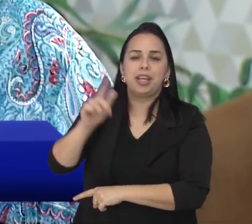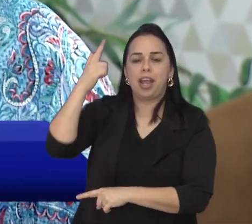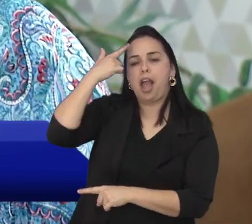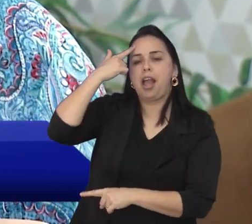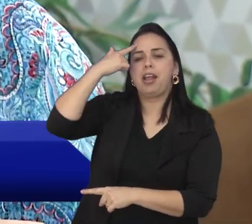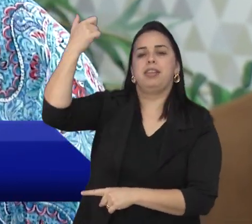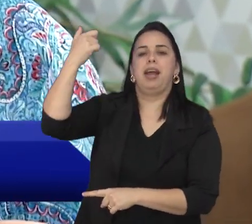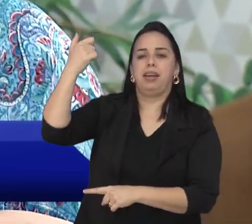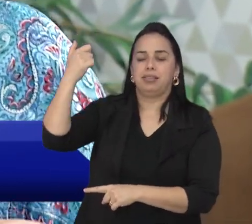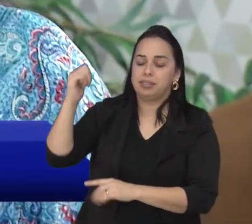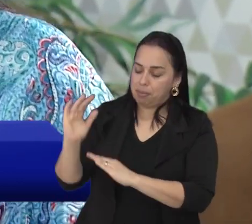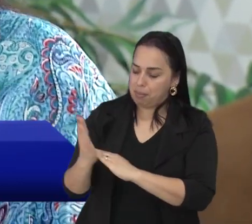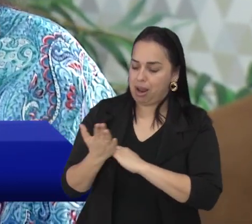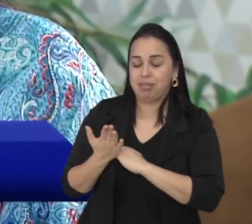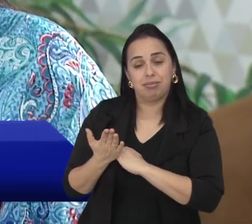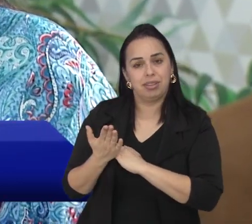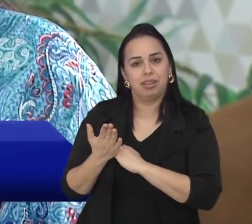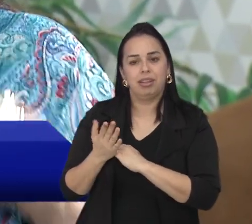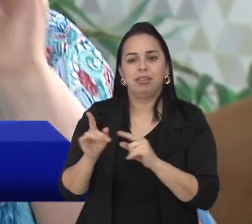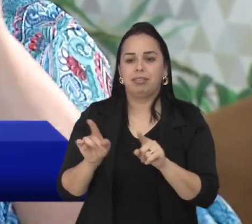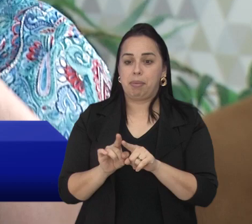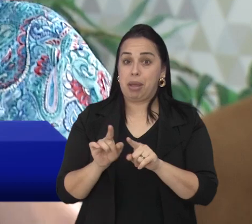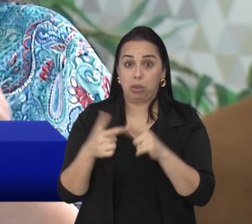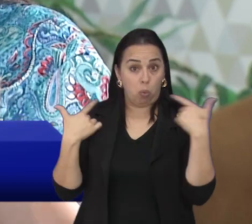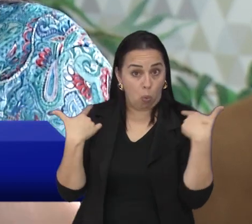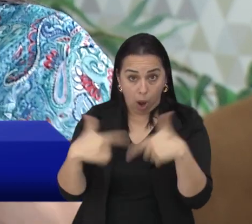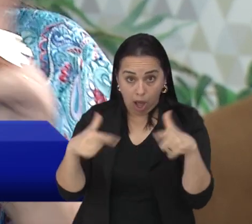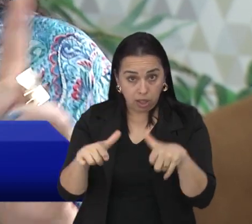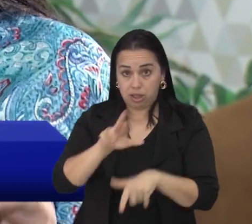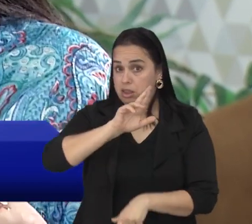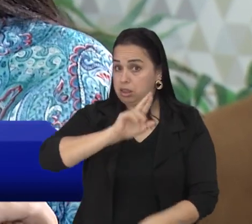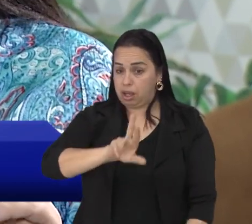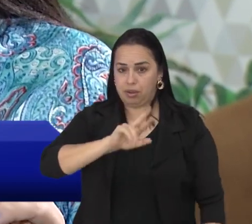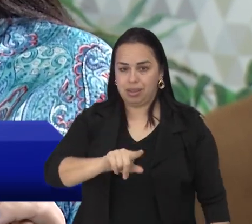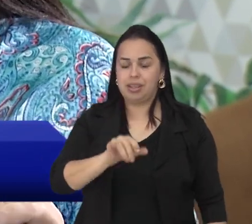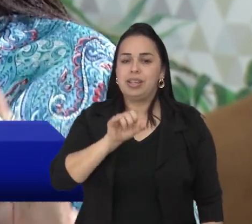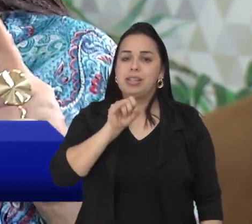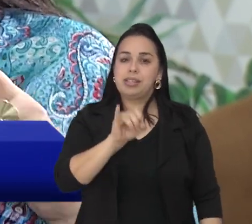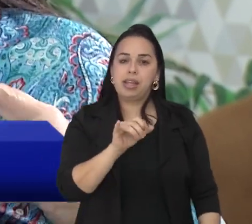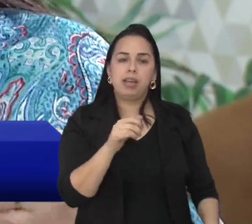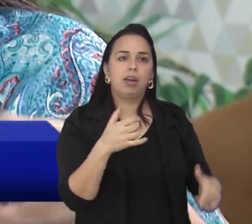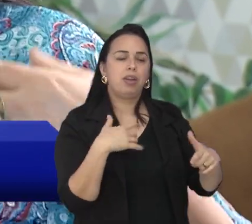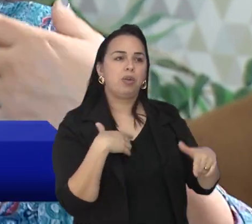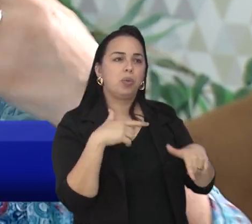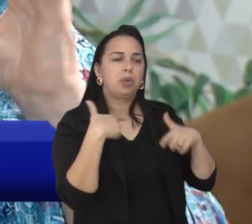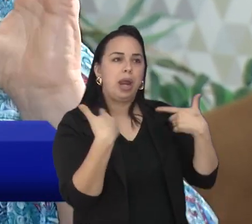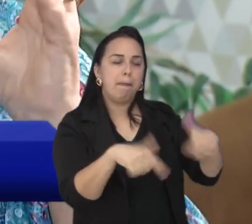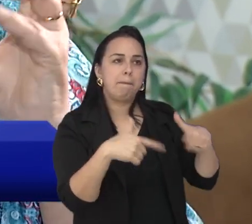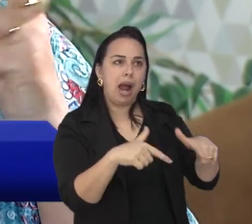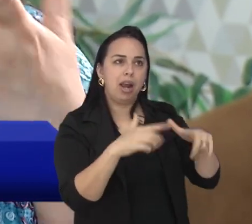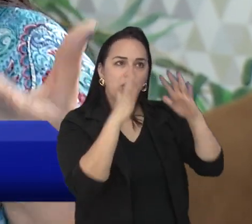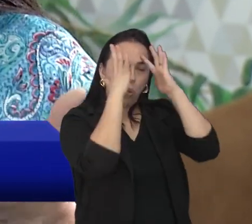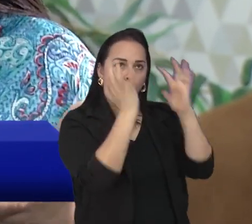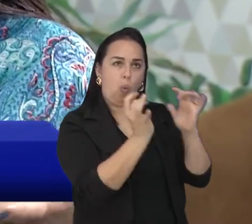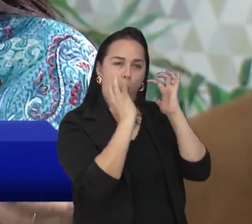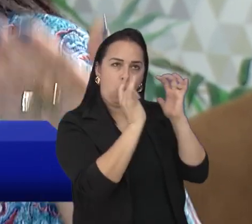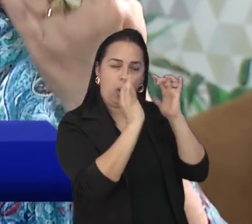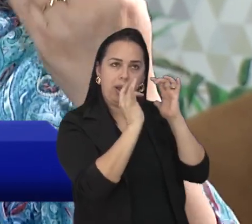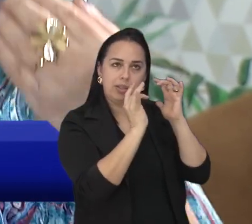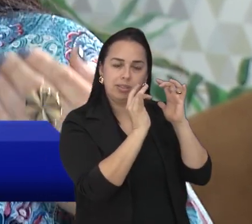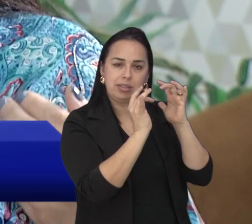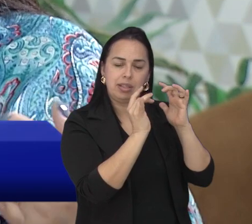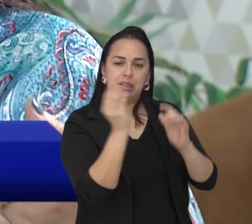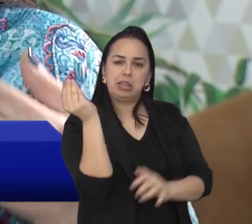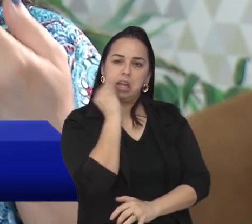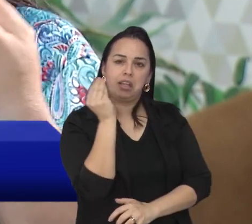assim surgir ideias criativas pra você. E também não é um trabalho. Porque se você for para um momento de reflexão